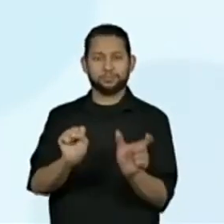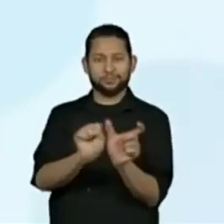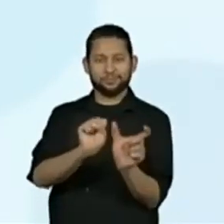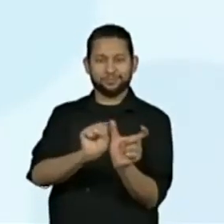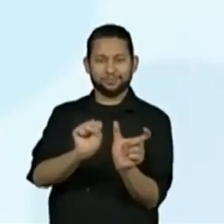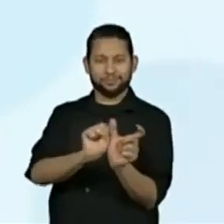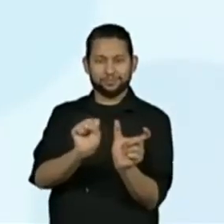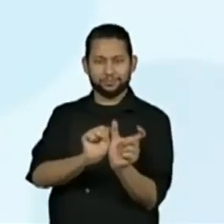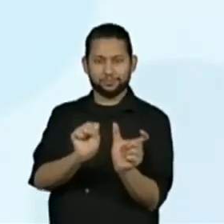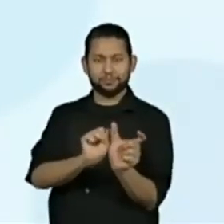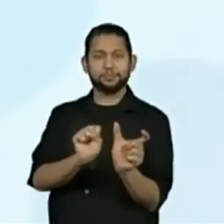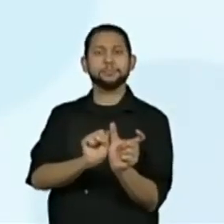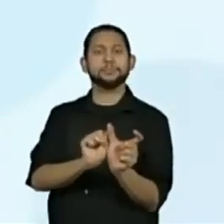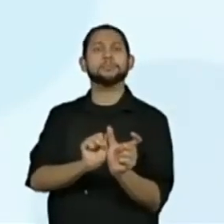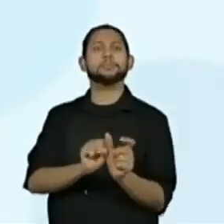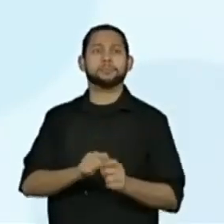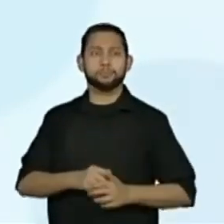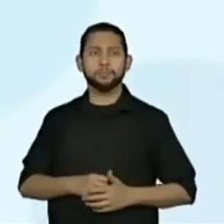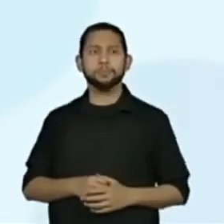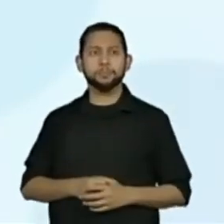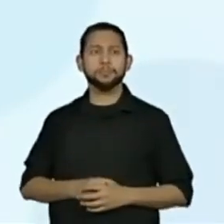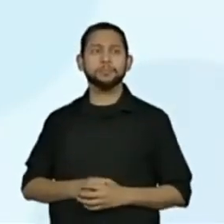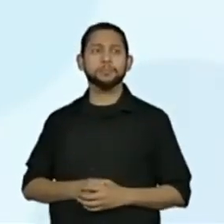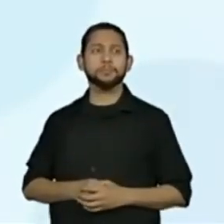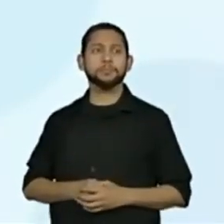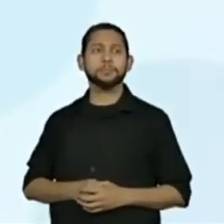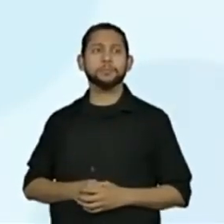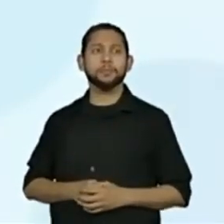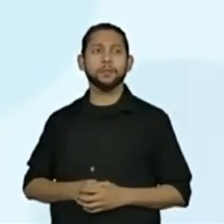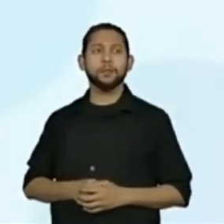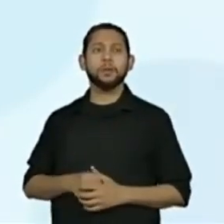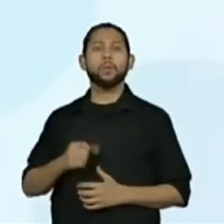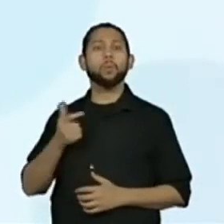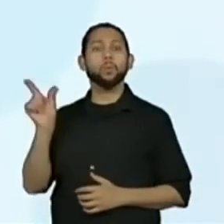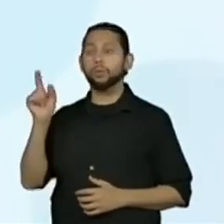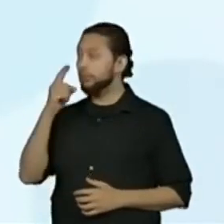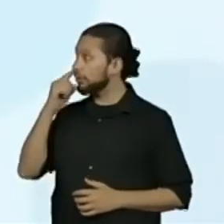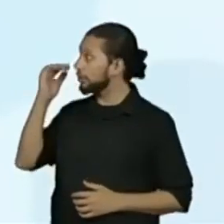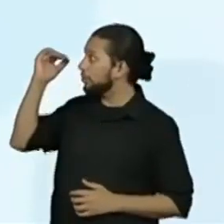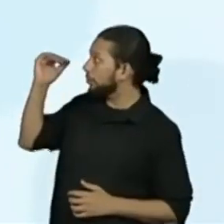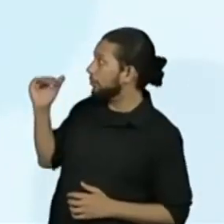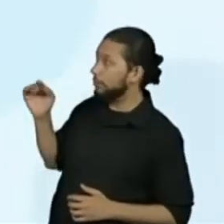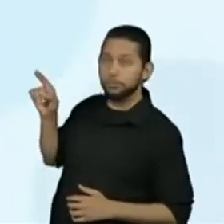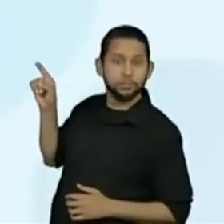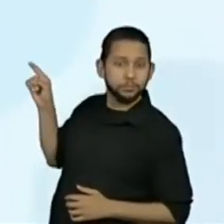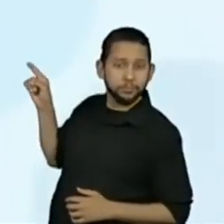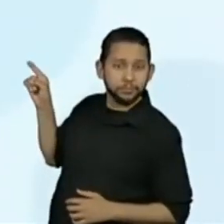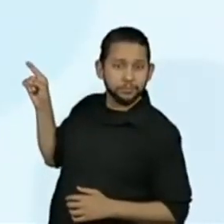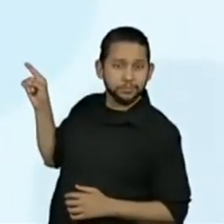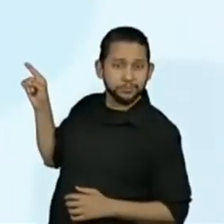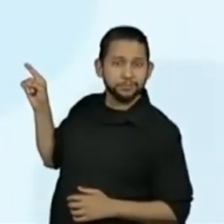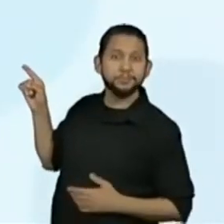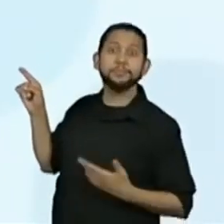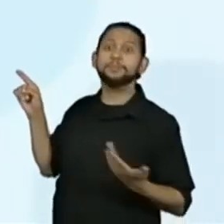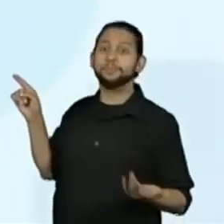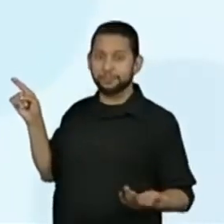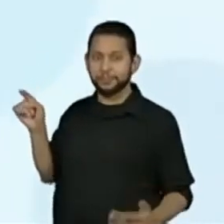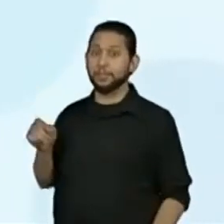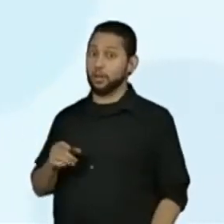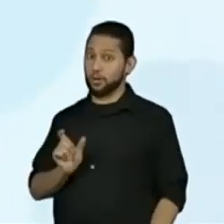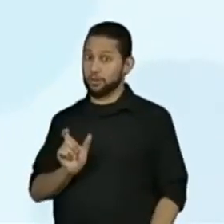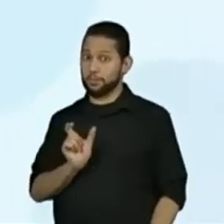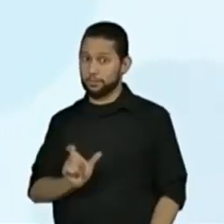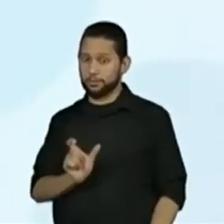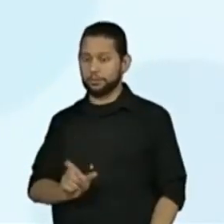Ok, continuando, a próxima palavra vem da palavra